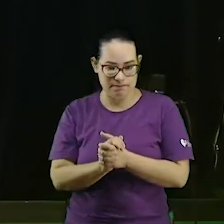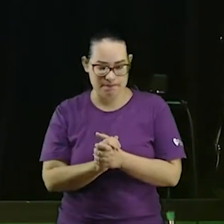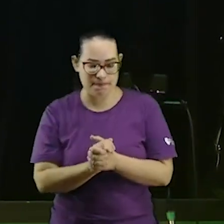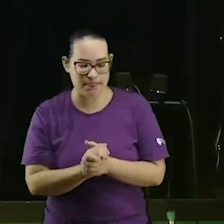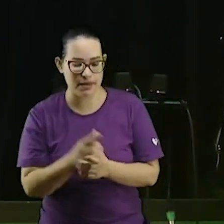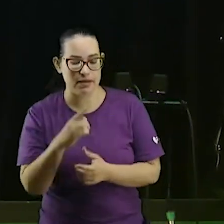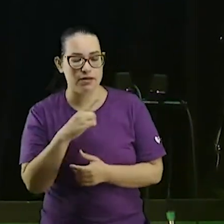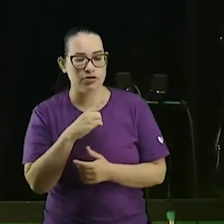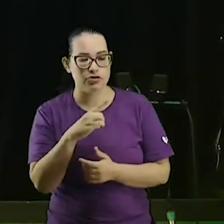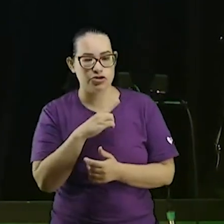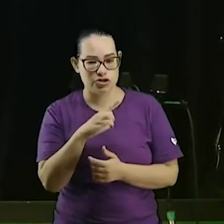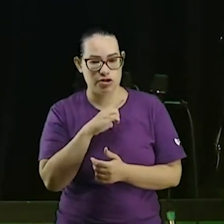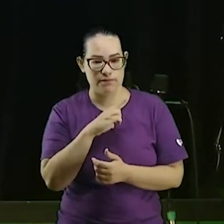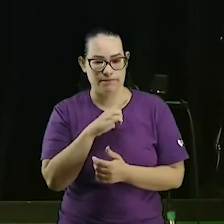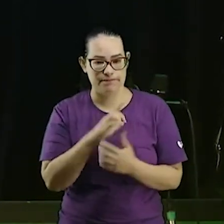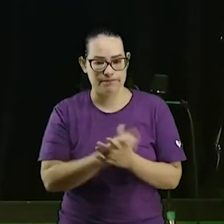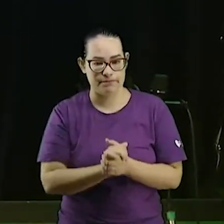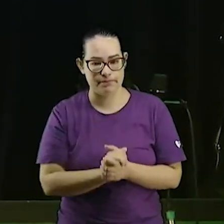chamadas